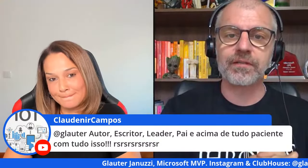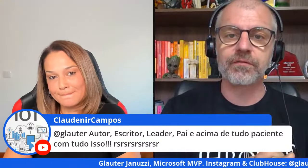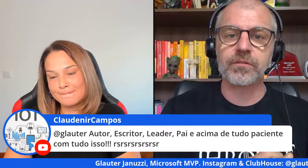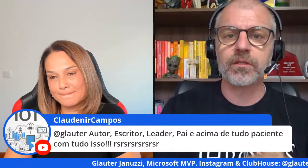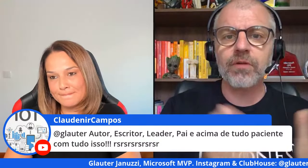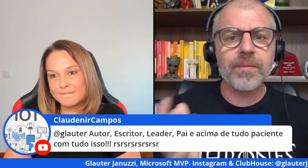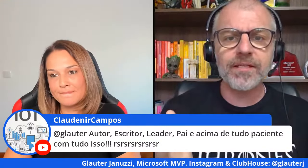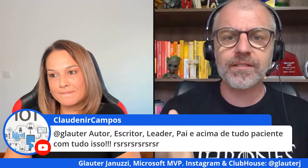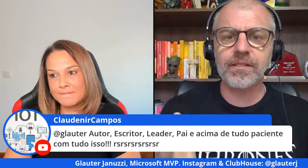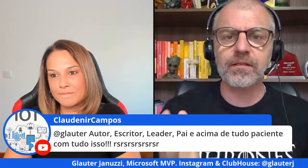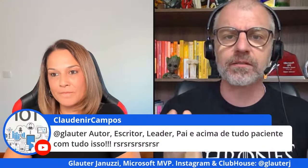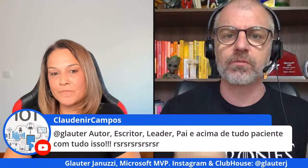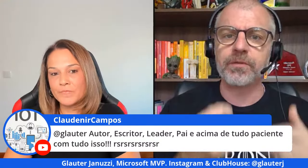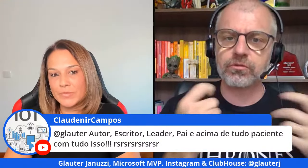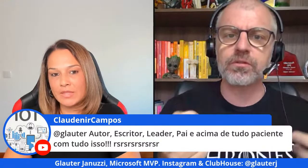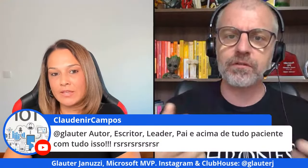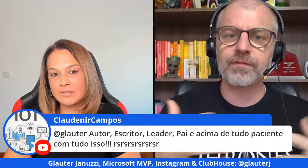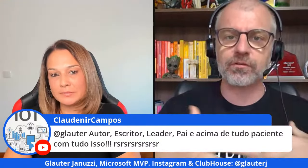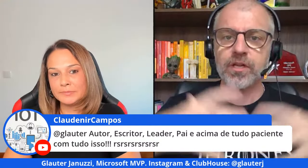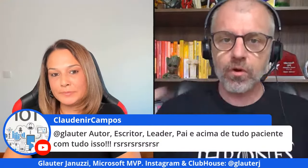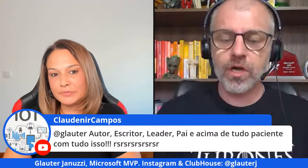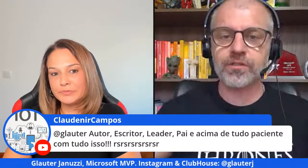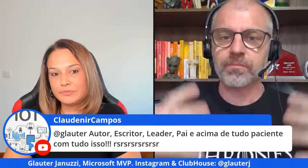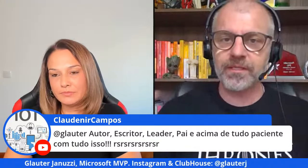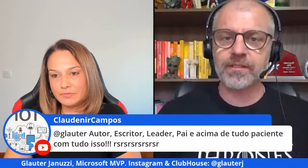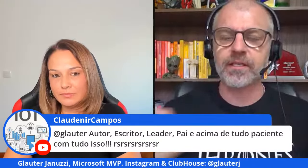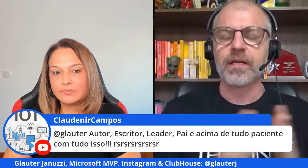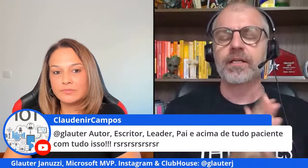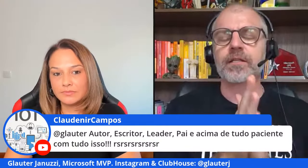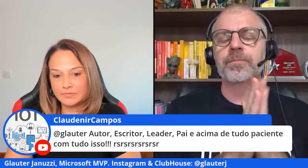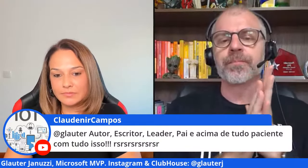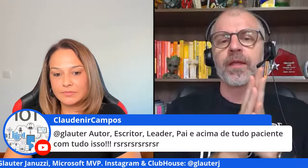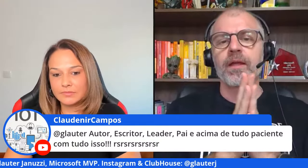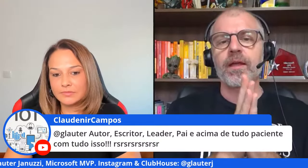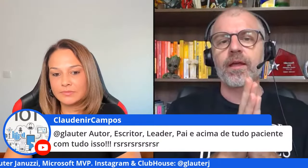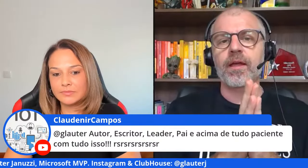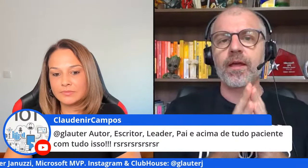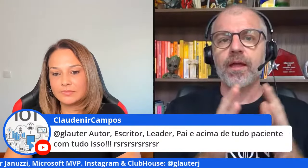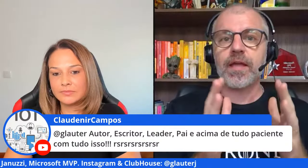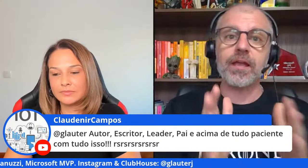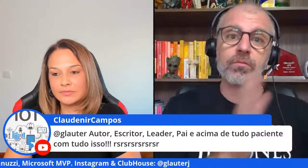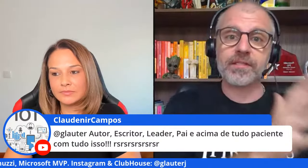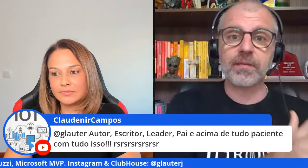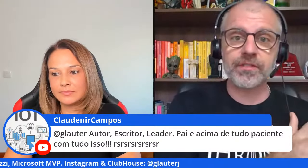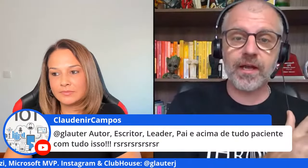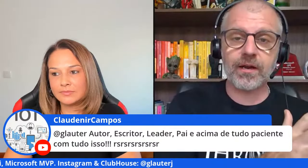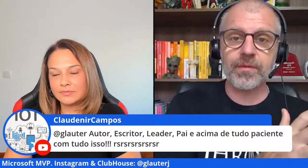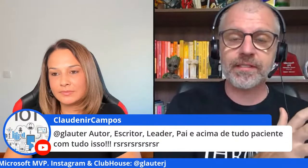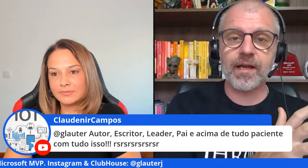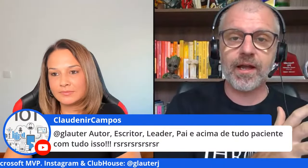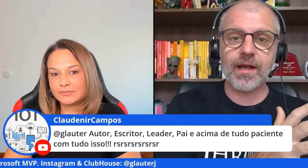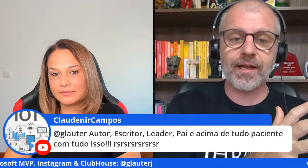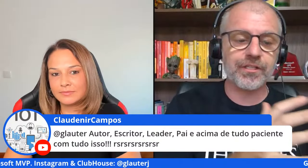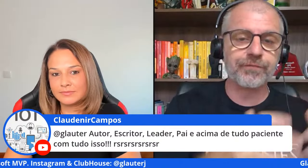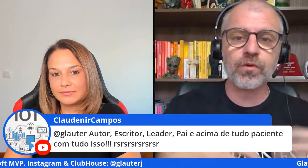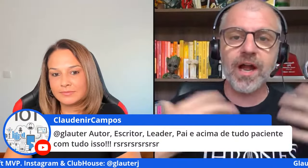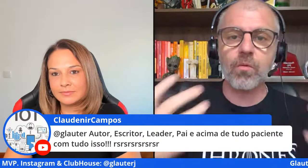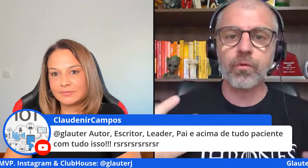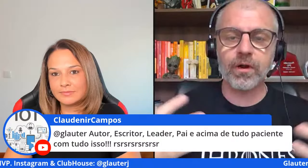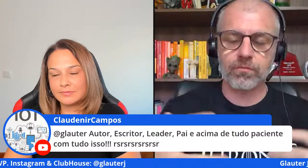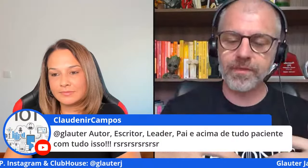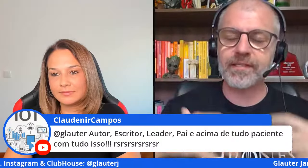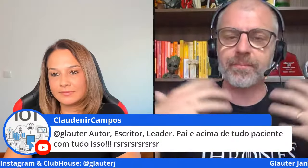negócio teve investimento não é bem assim são pessoas são negócios são business então e aí começamos a começar a